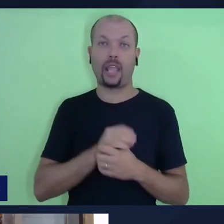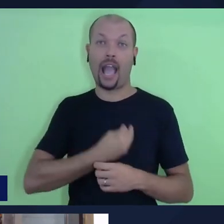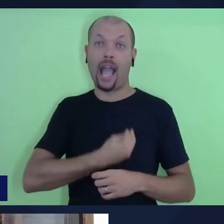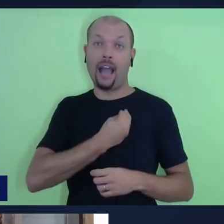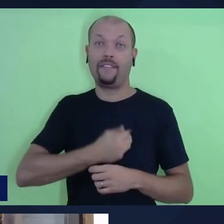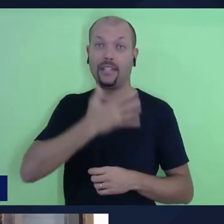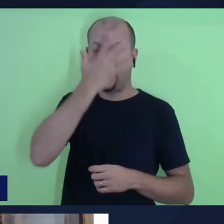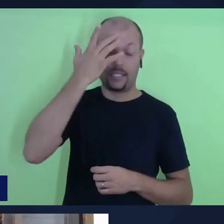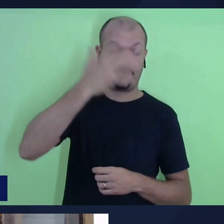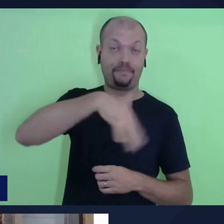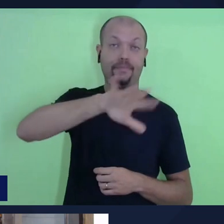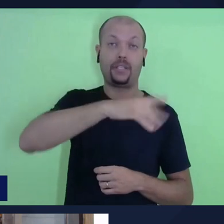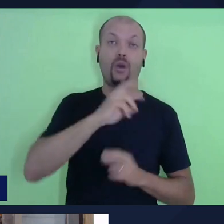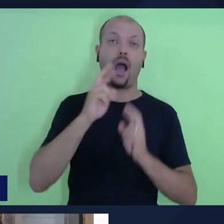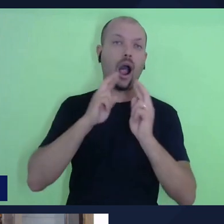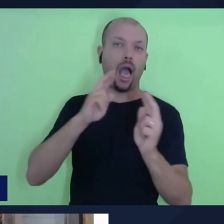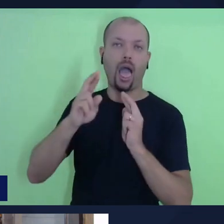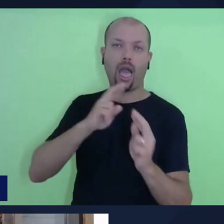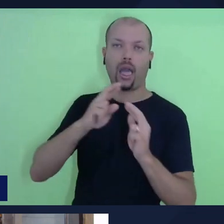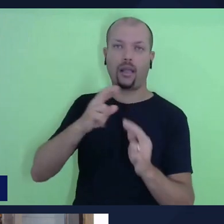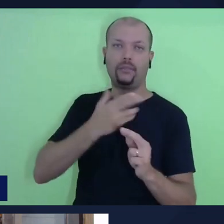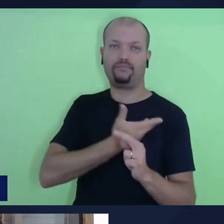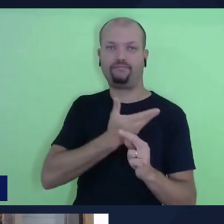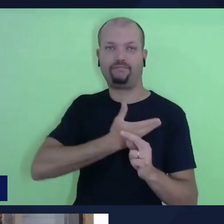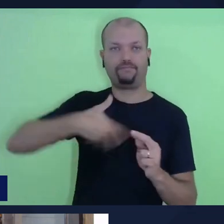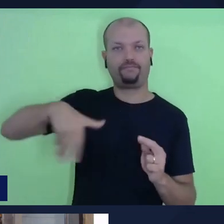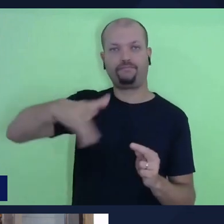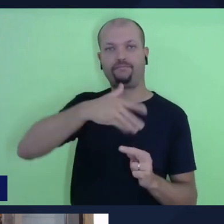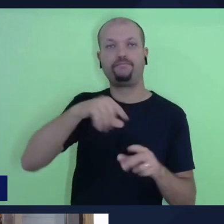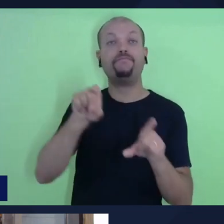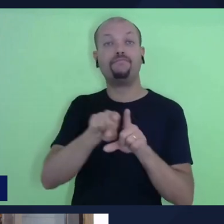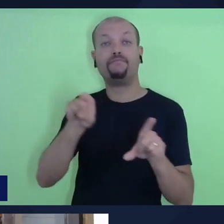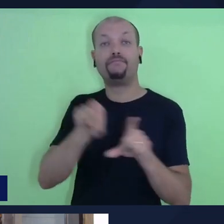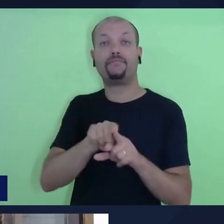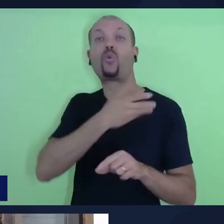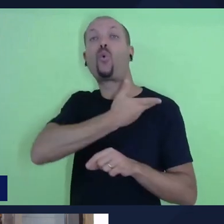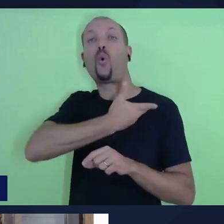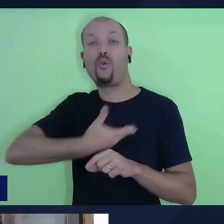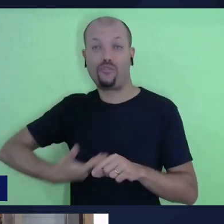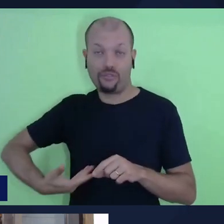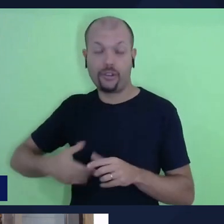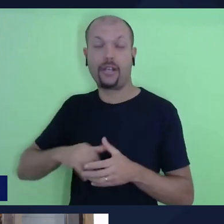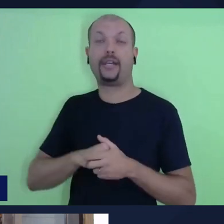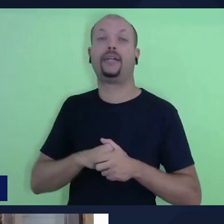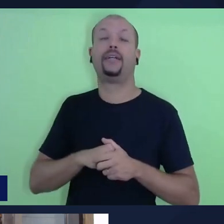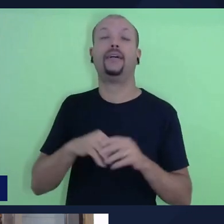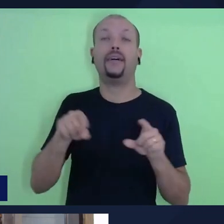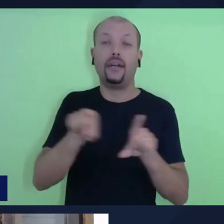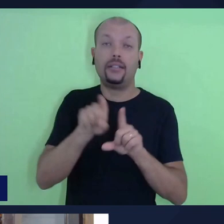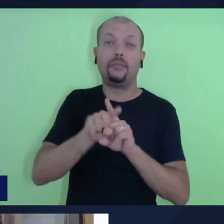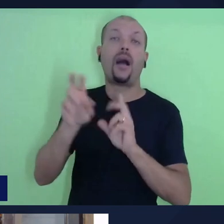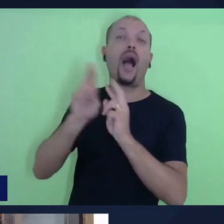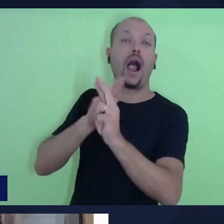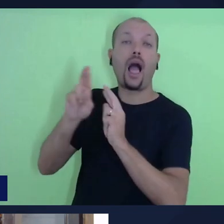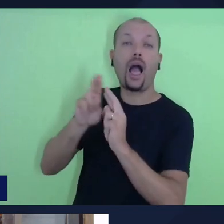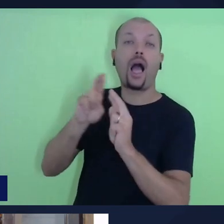para as suas relações com os outros, quanto para as próprias relações com o governo, para as próprias relações, como governar um